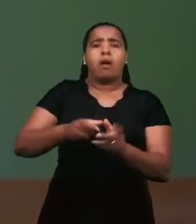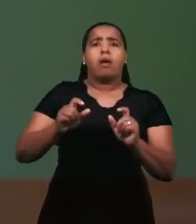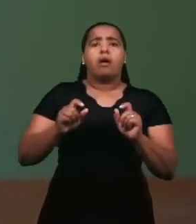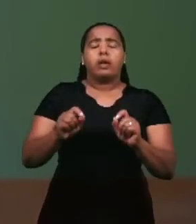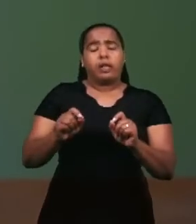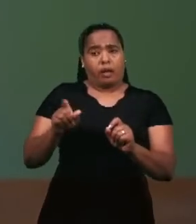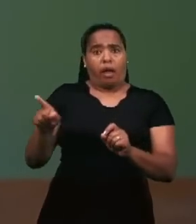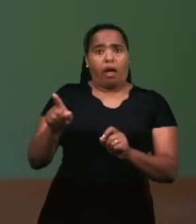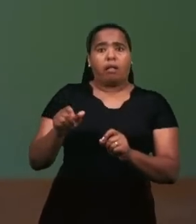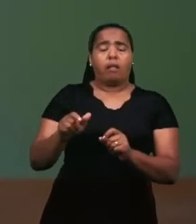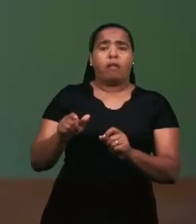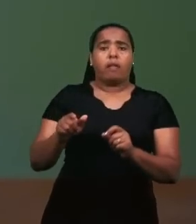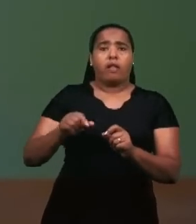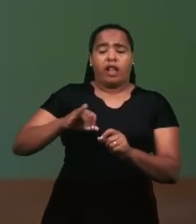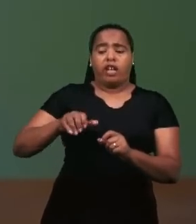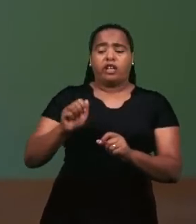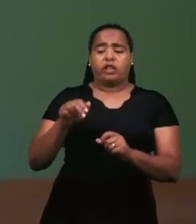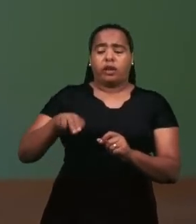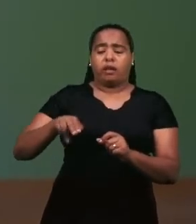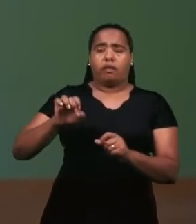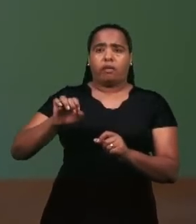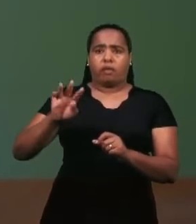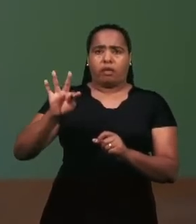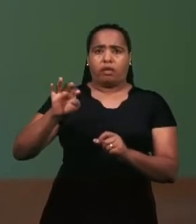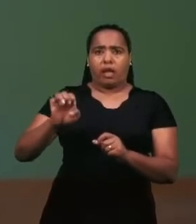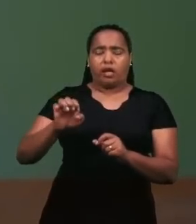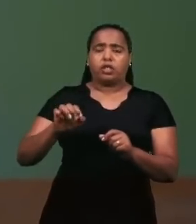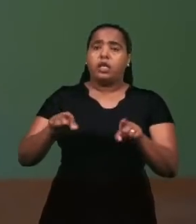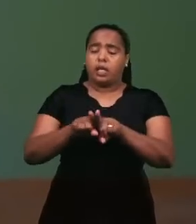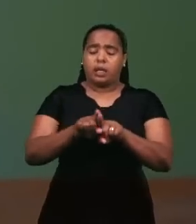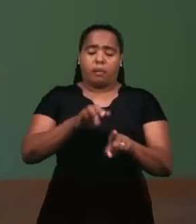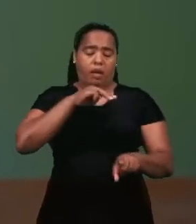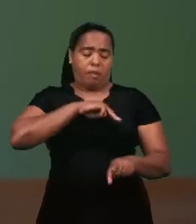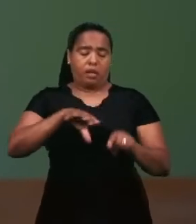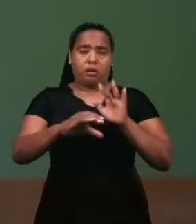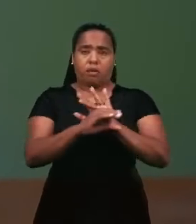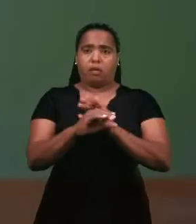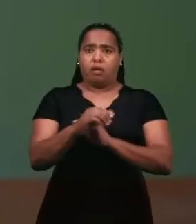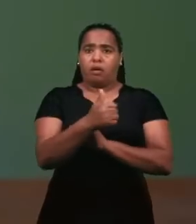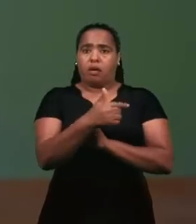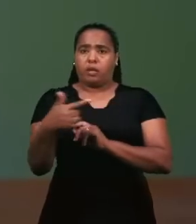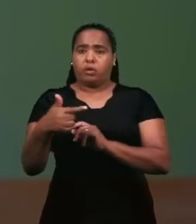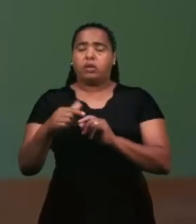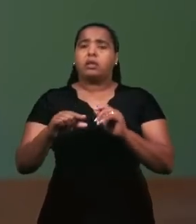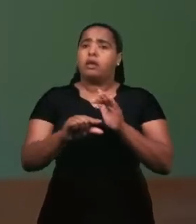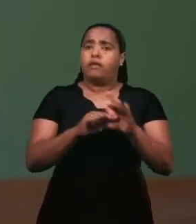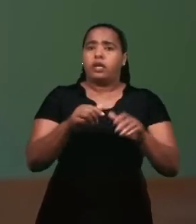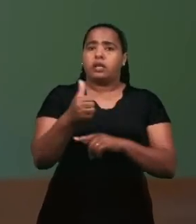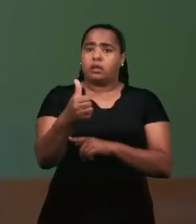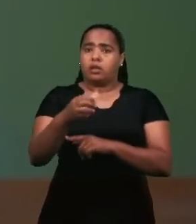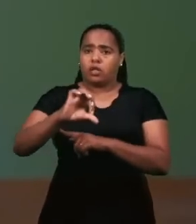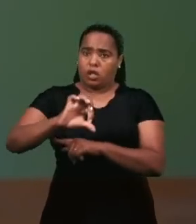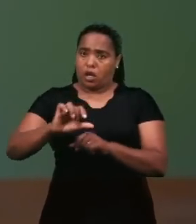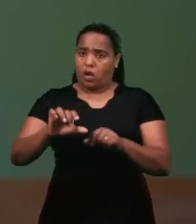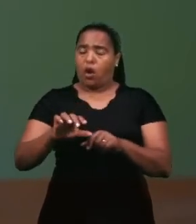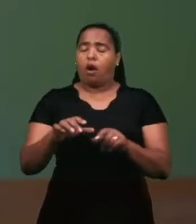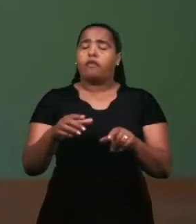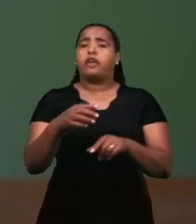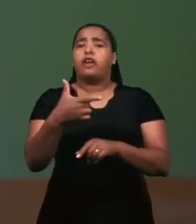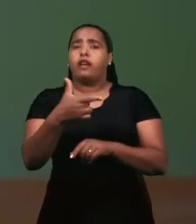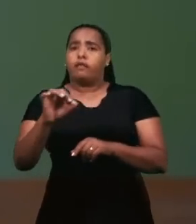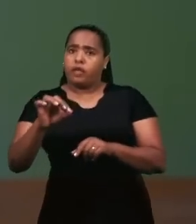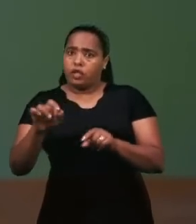irmã fez, ainda em Mateus capítulo 12, nos versos 19, 20 e